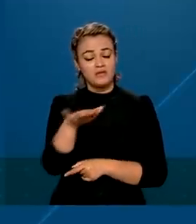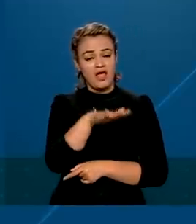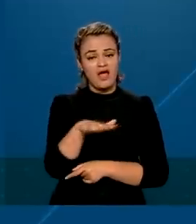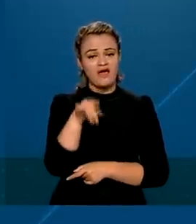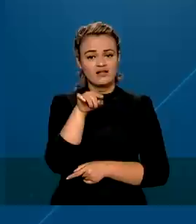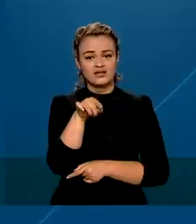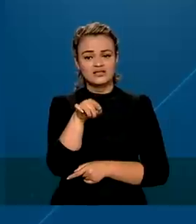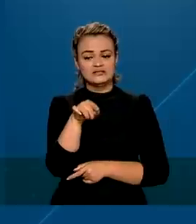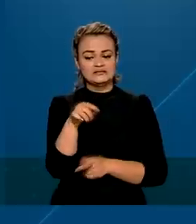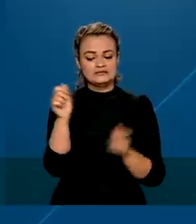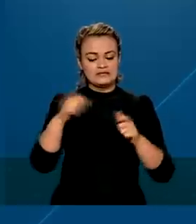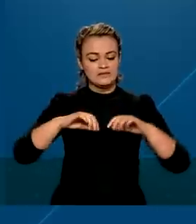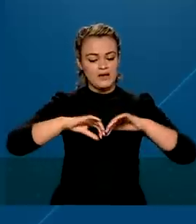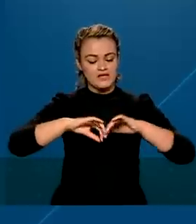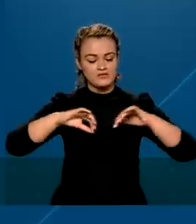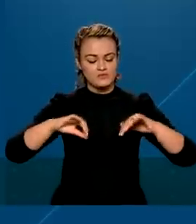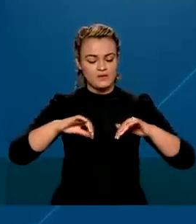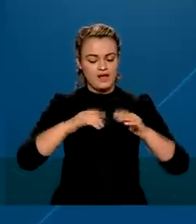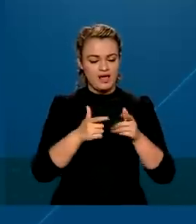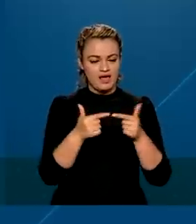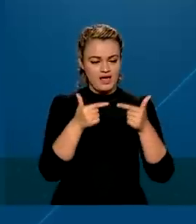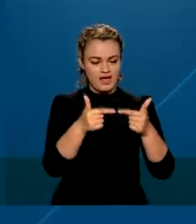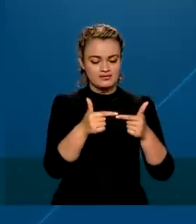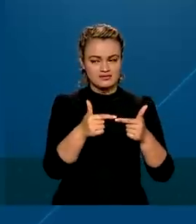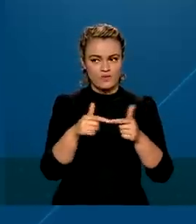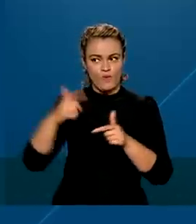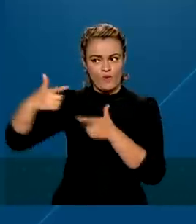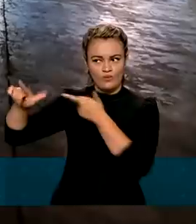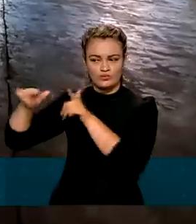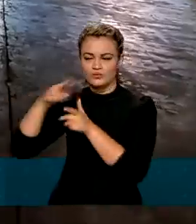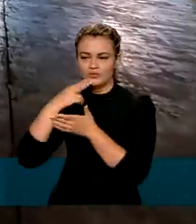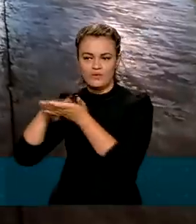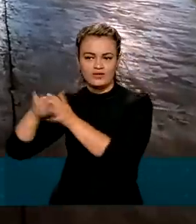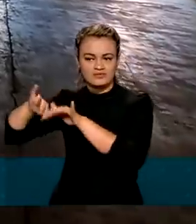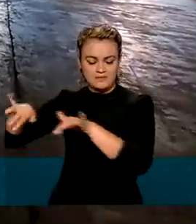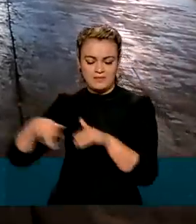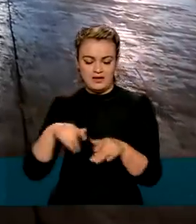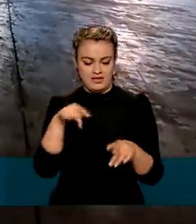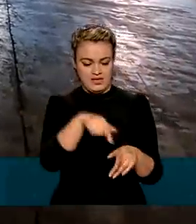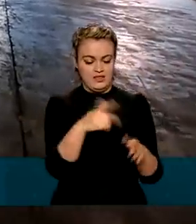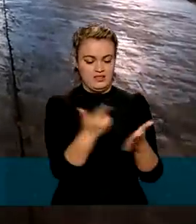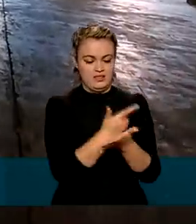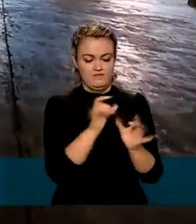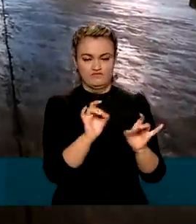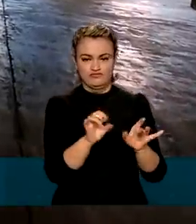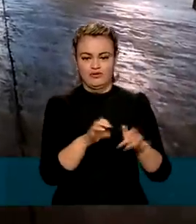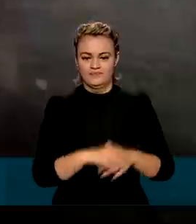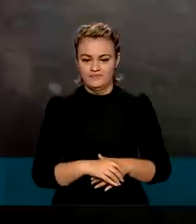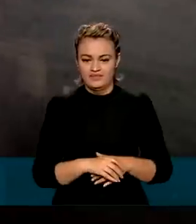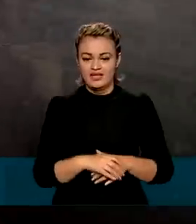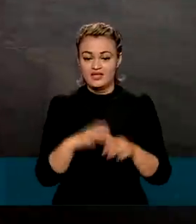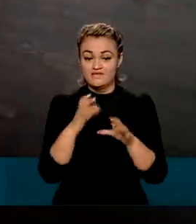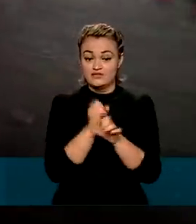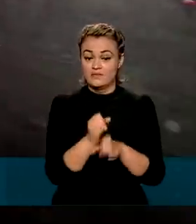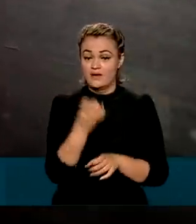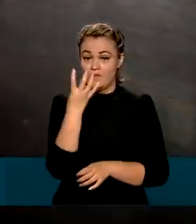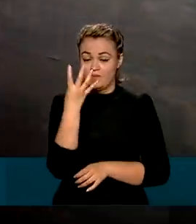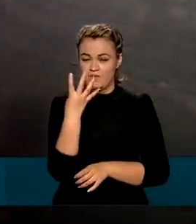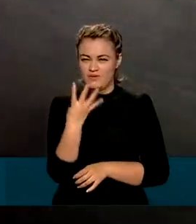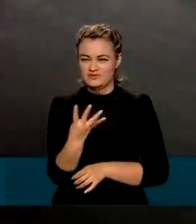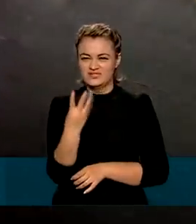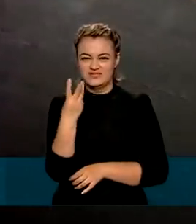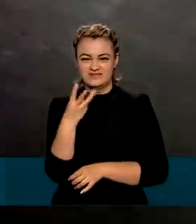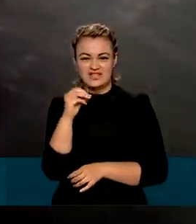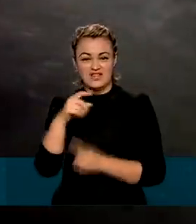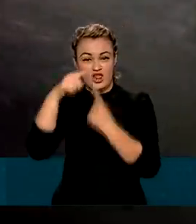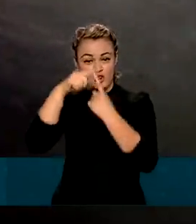Então eu consigo isolar a operação do resto da operação dos Correios. Ao todo, são 430 toneladas de material